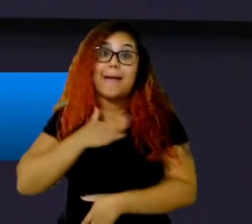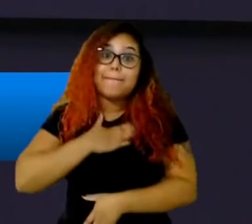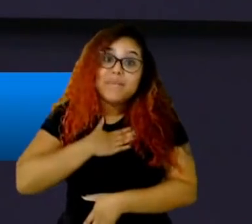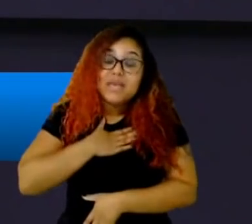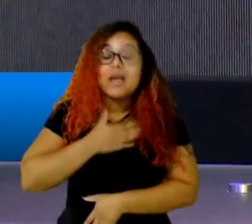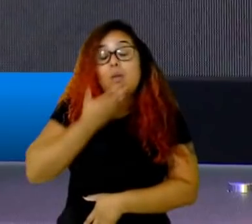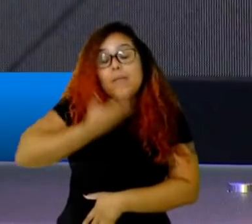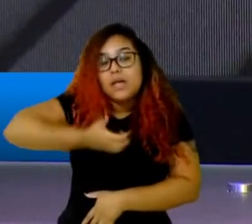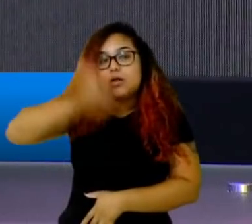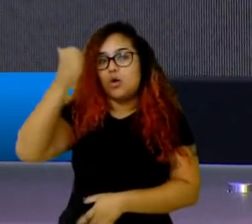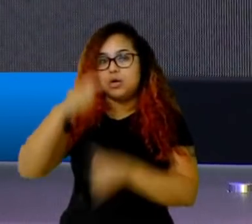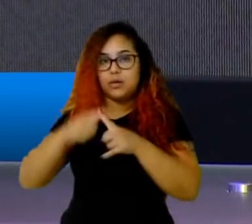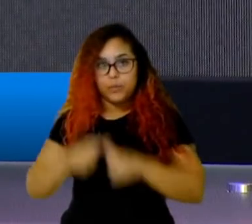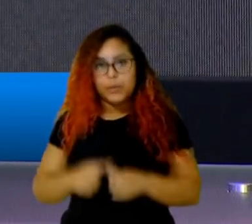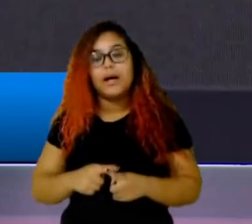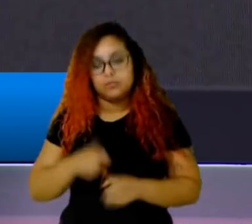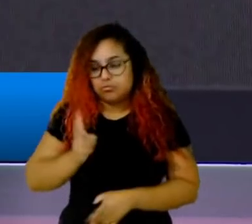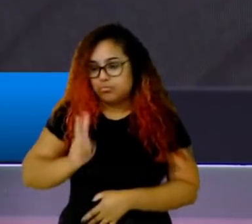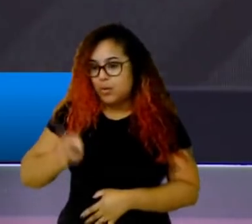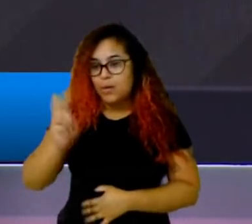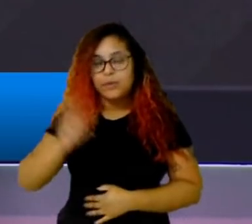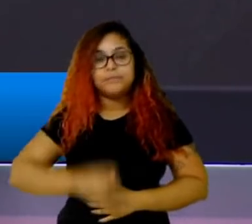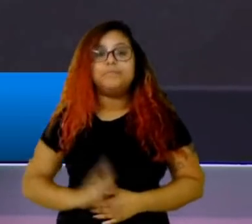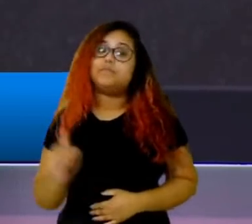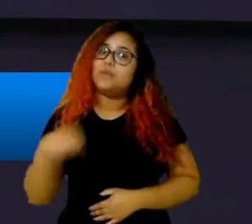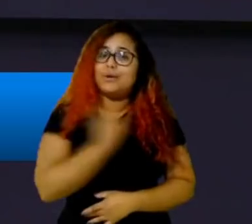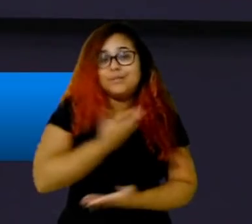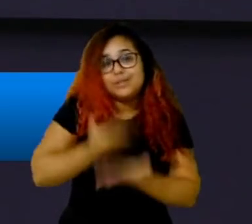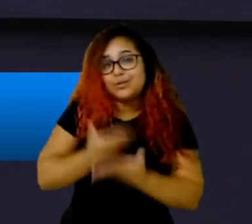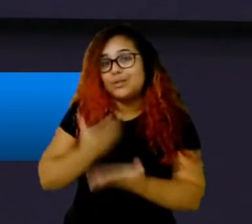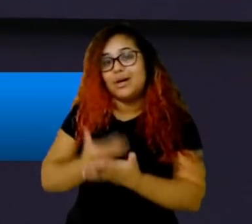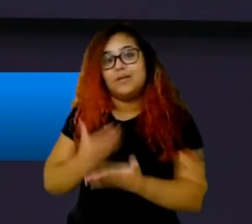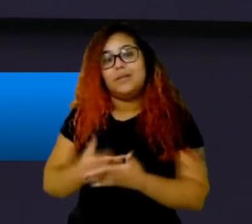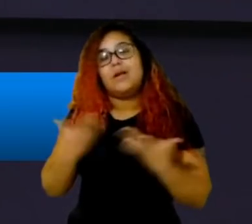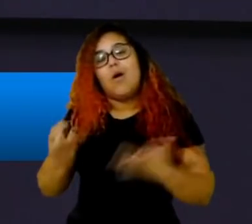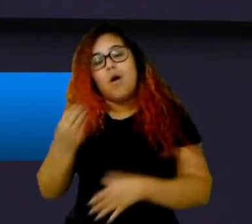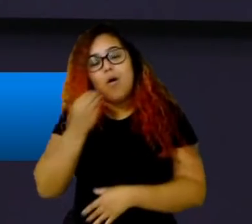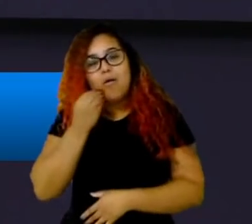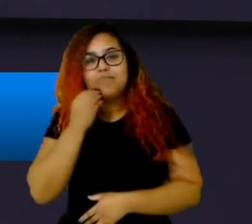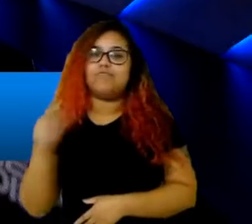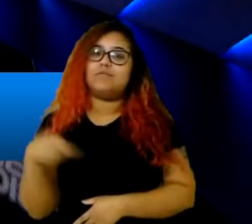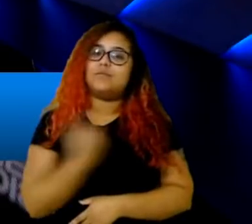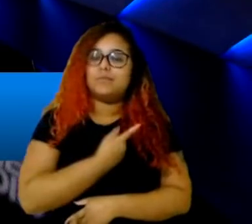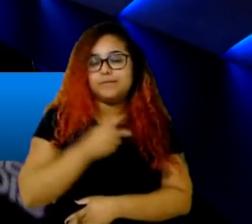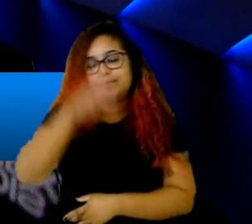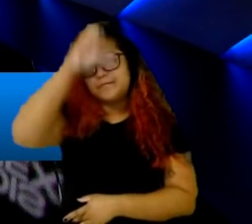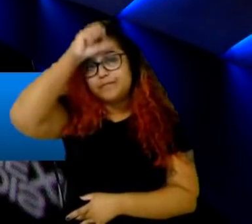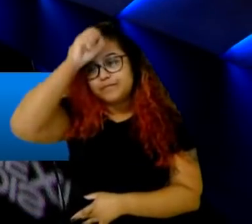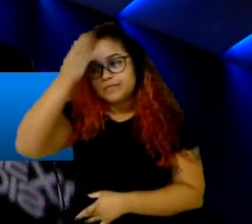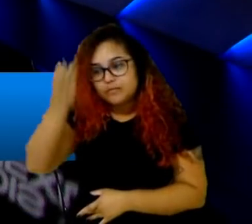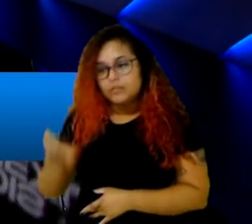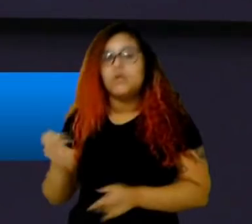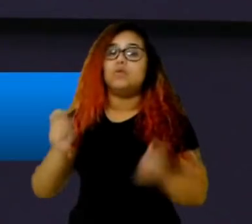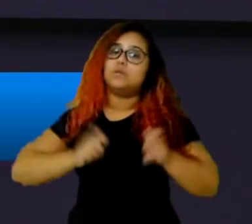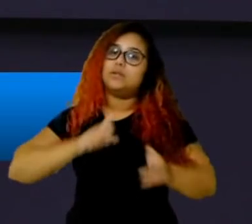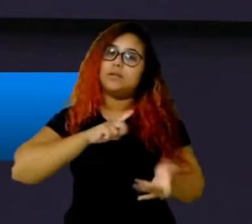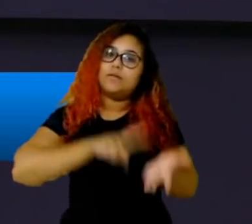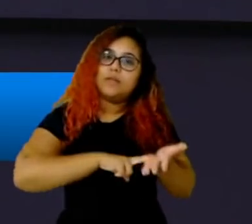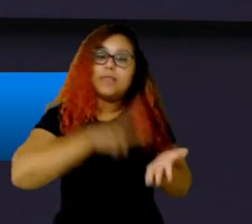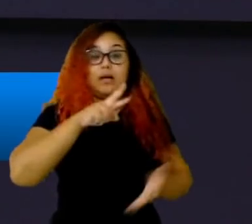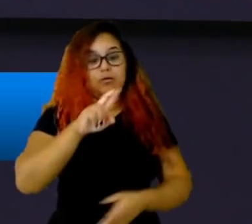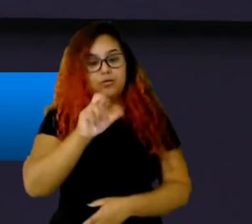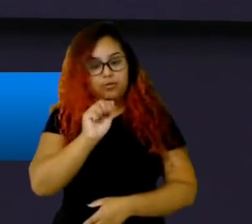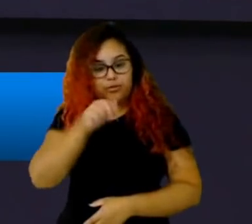como a gente estudou naturalmente eles a gente sabia de algumas coisas que a gente podia tirar vantagem cedo, né, e o Ranger foi extremamente inteligente, a jogou bem